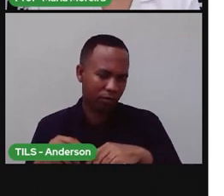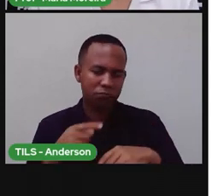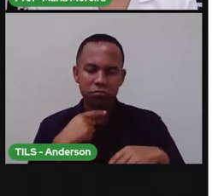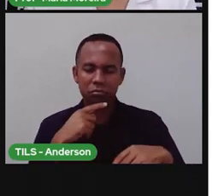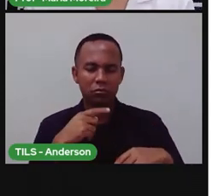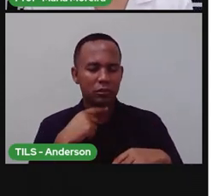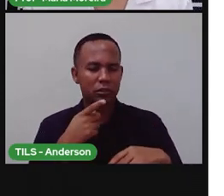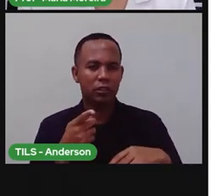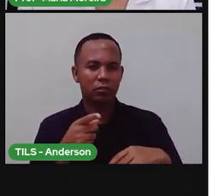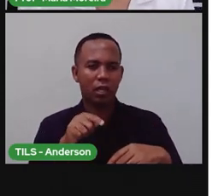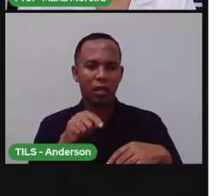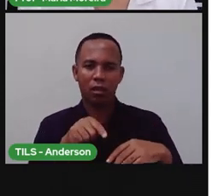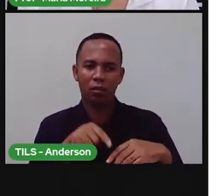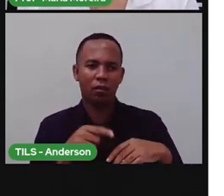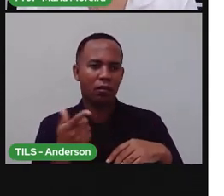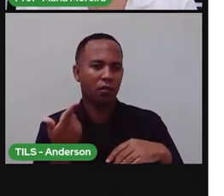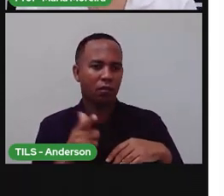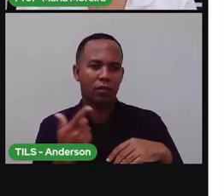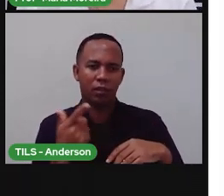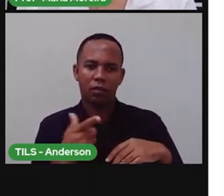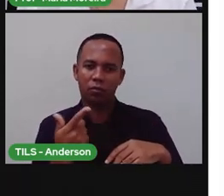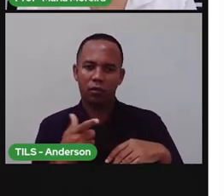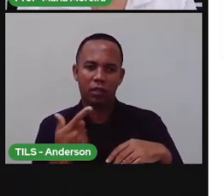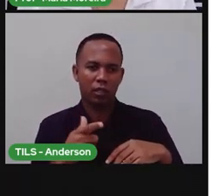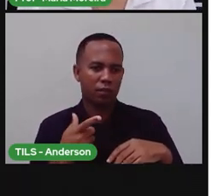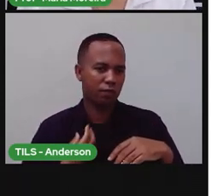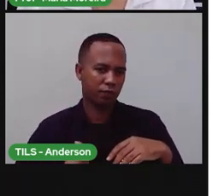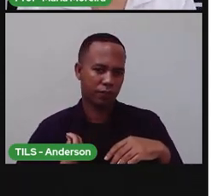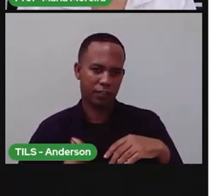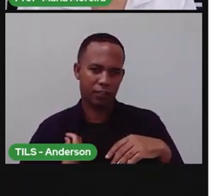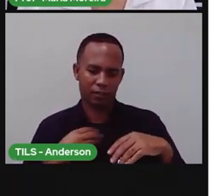Não. Porque ele é um ser não vivo.